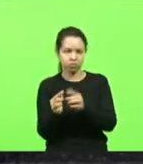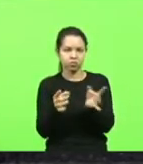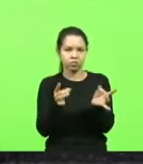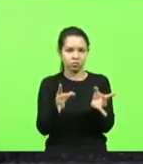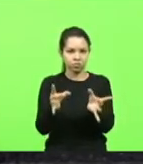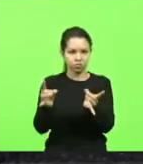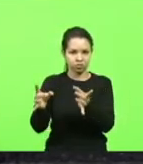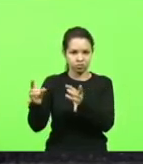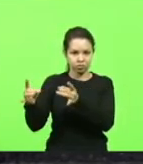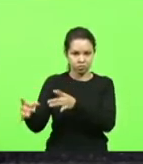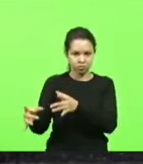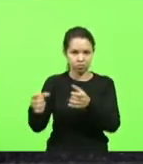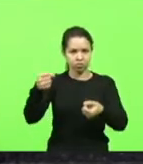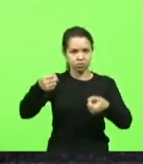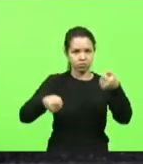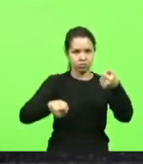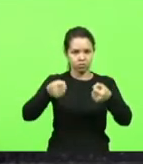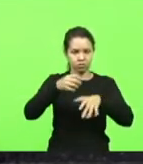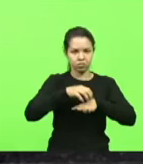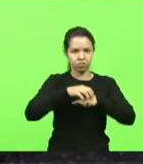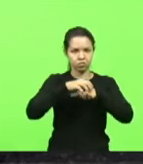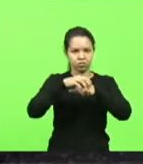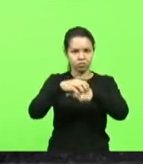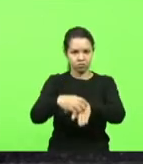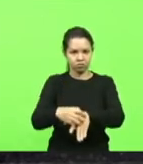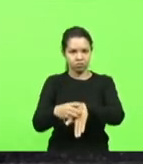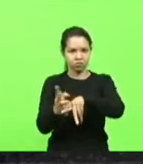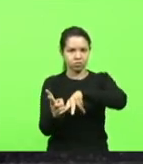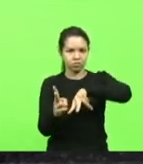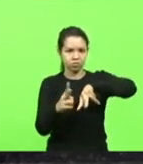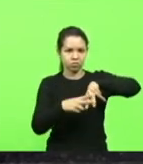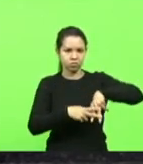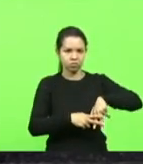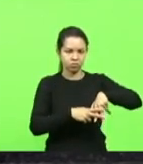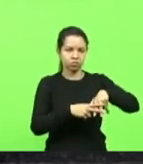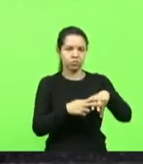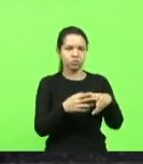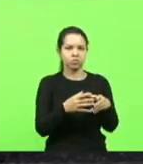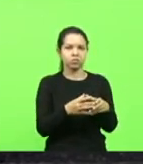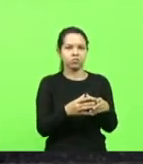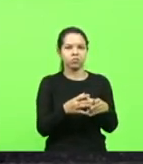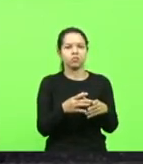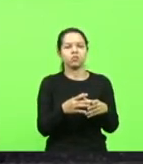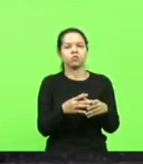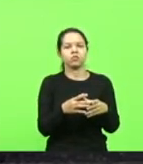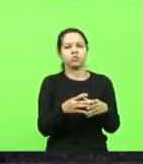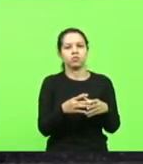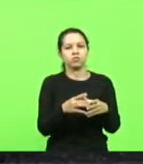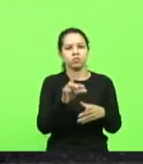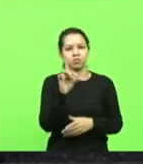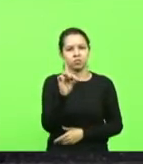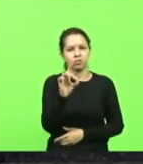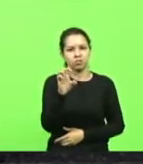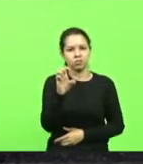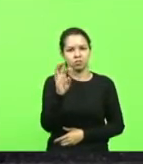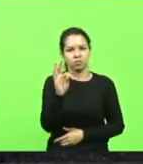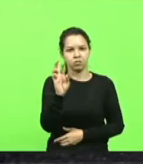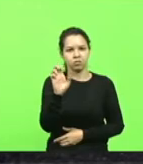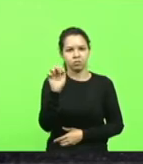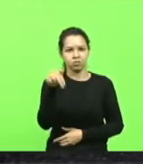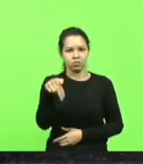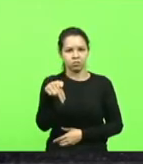removidos, retidos e apreendidos pelo Departamento Estadual de Trânsito. em votação.